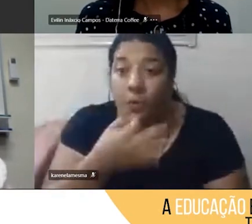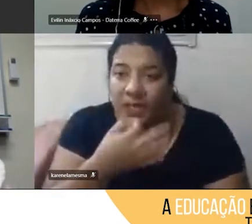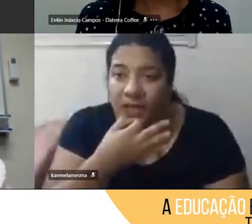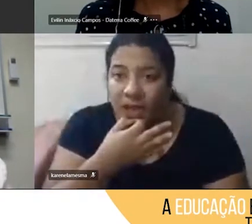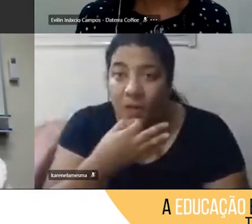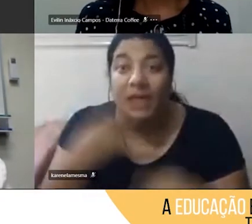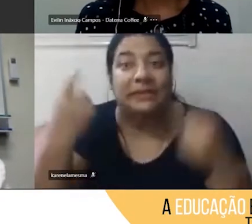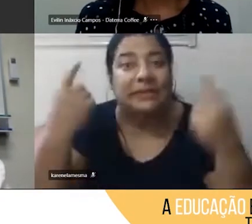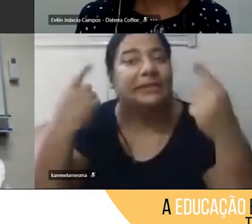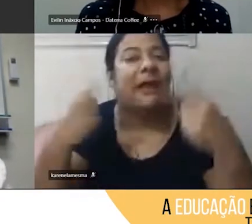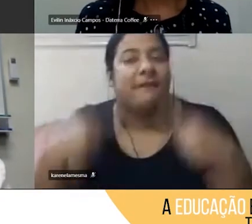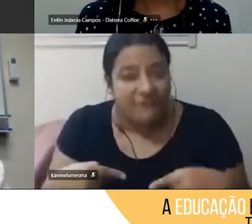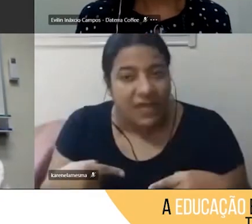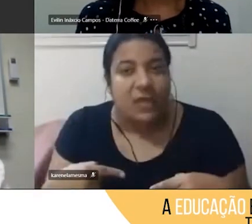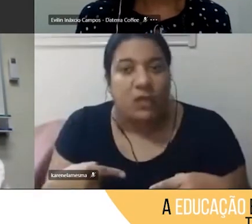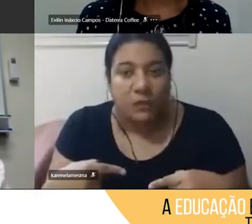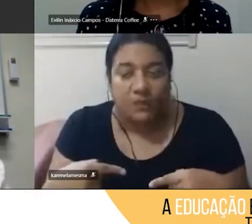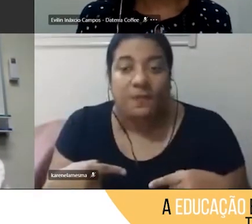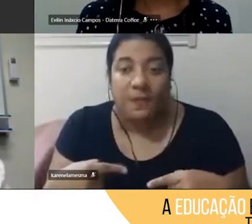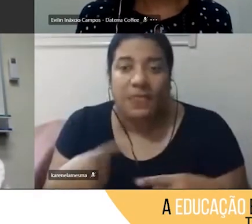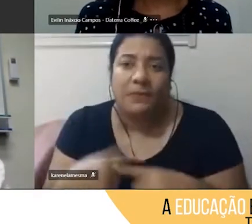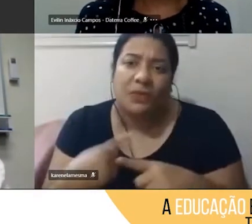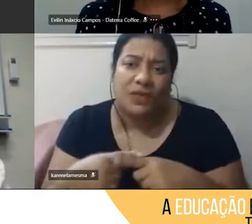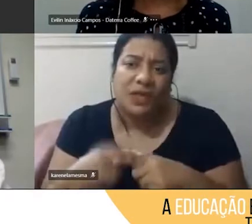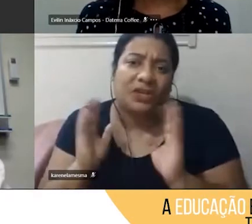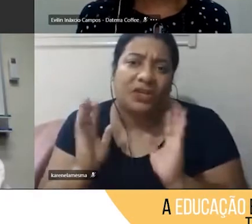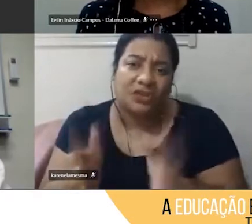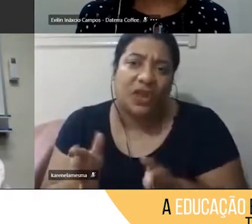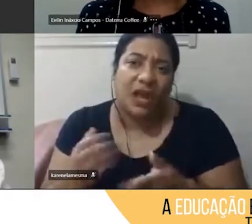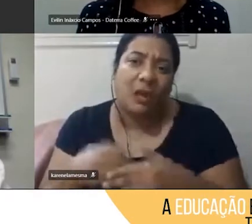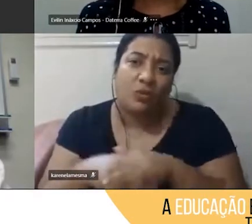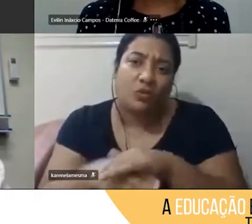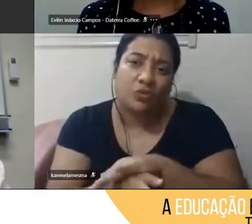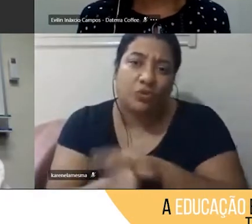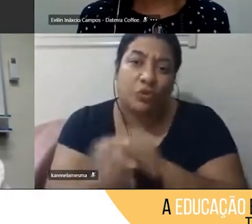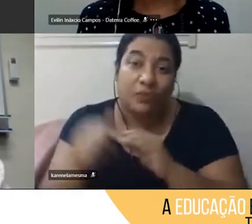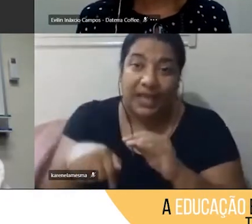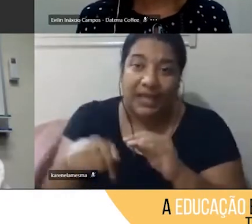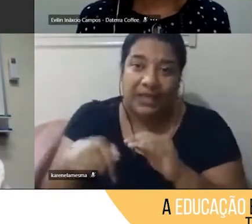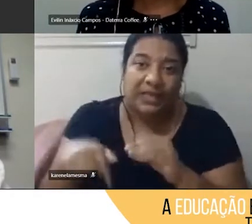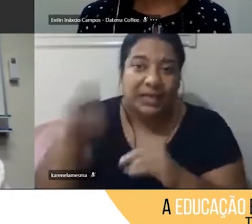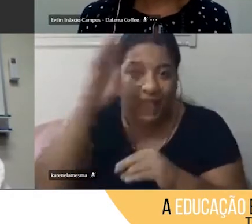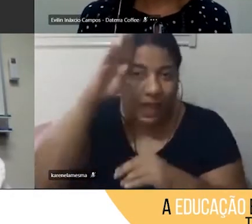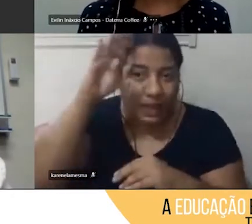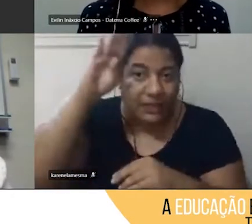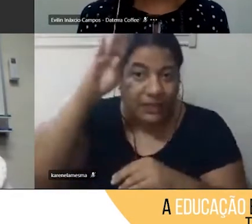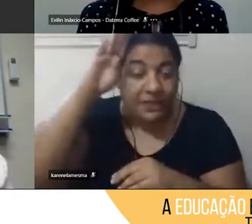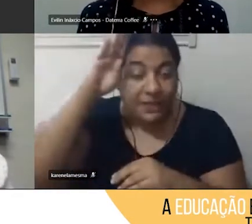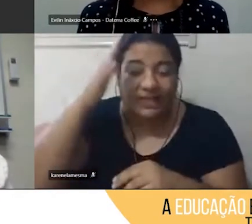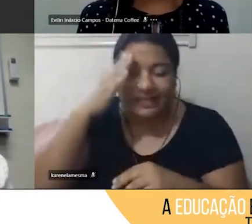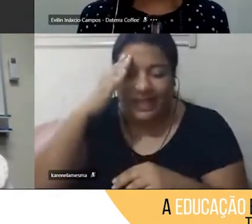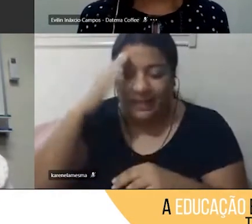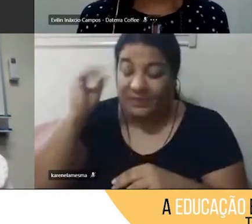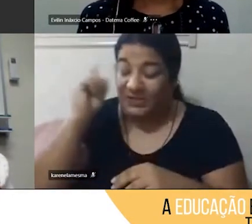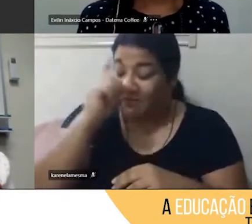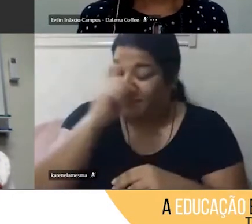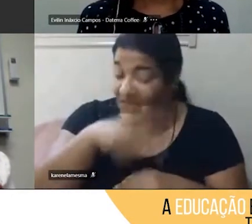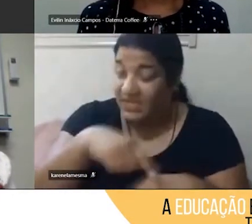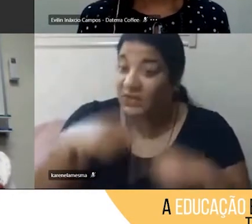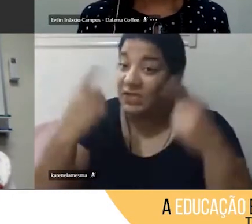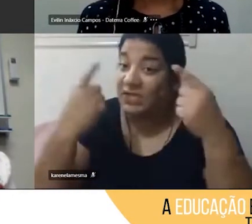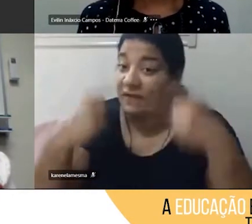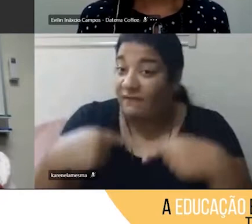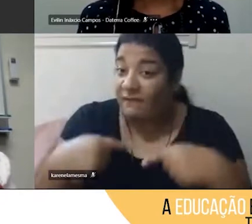eu, assim, na nossa prática aqui no Projeto Academia Educar, para nós esse é um dos maiores desafios, como é que a gente